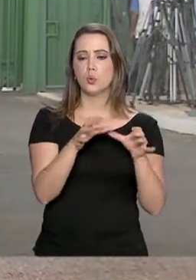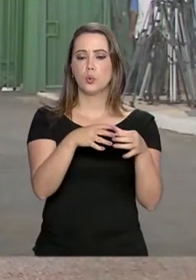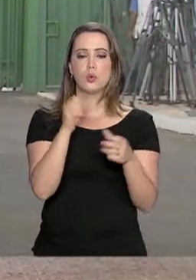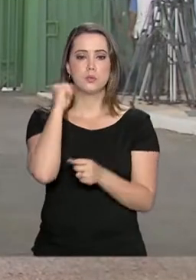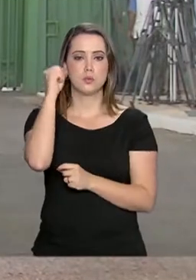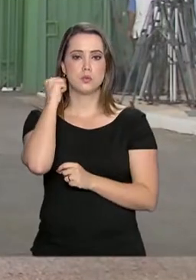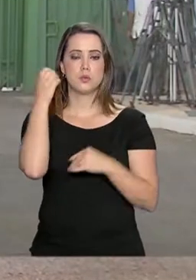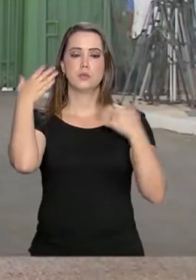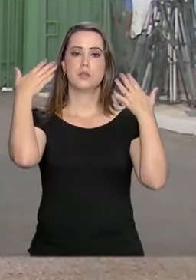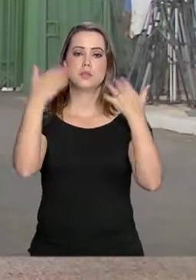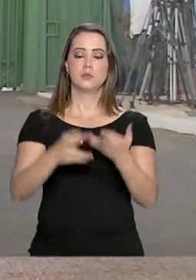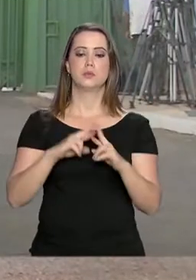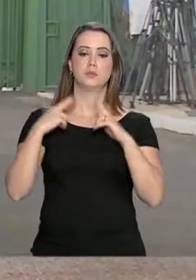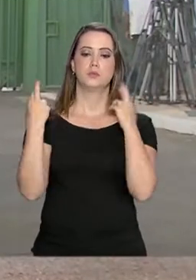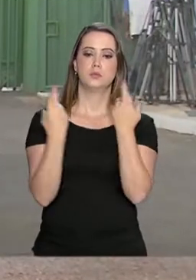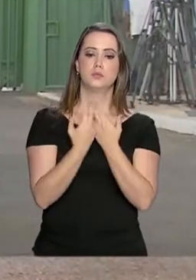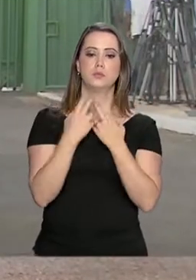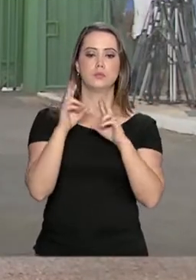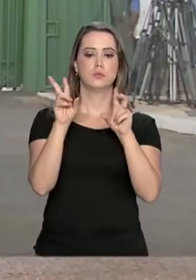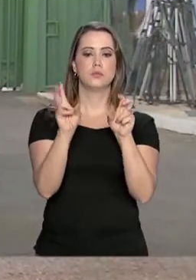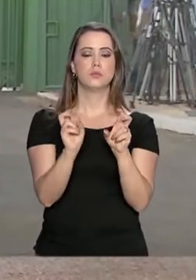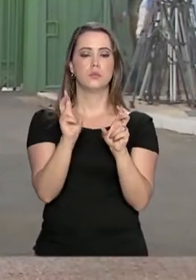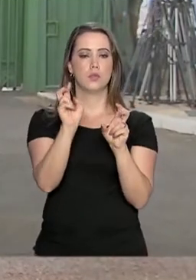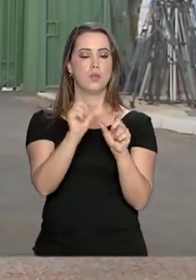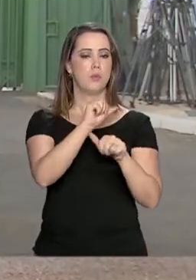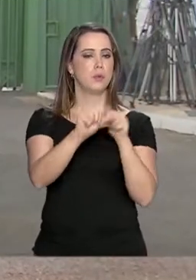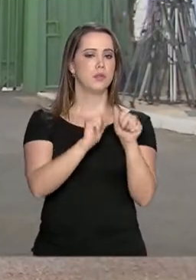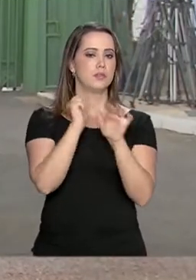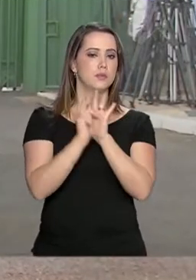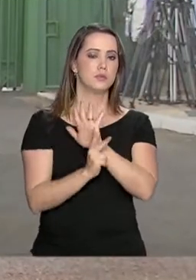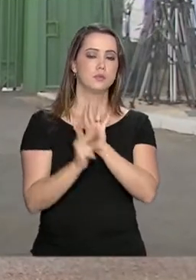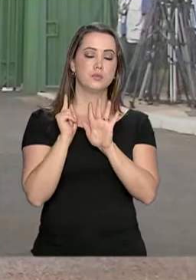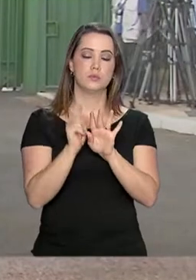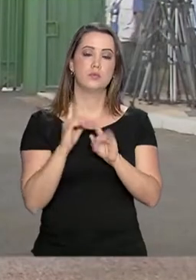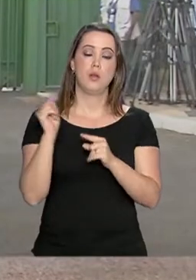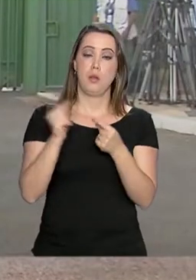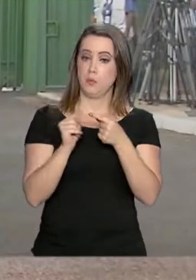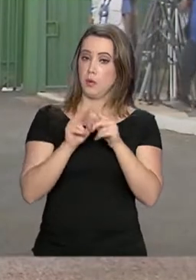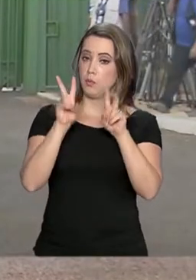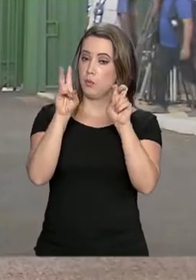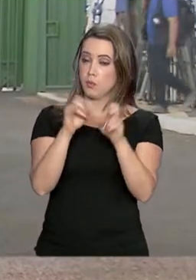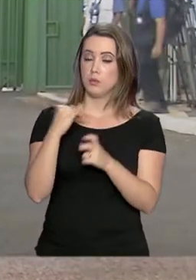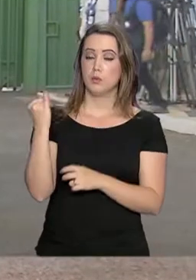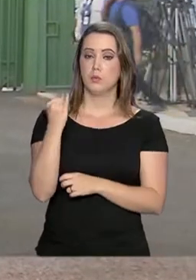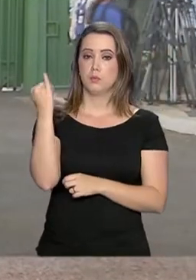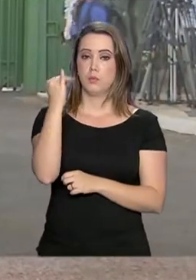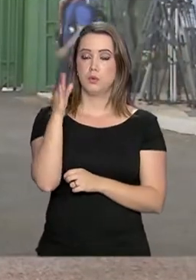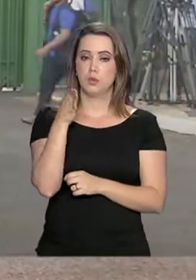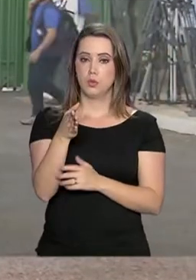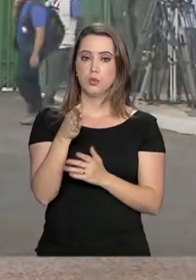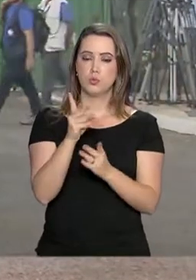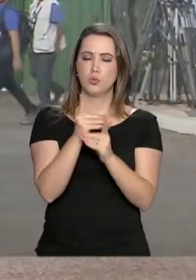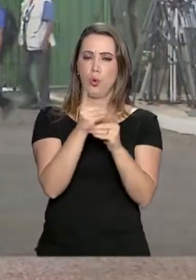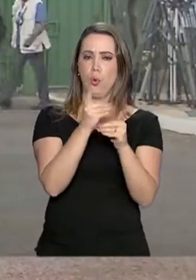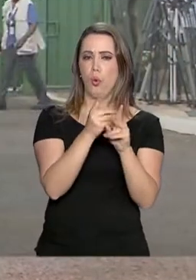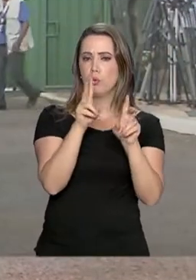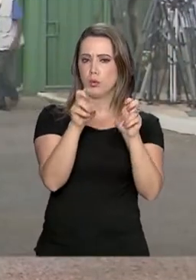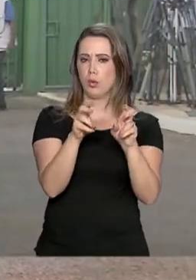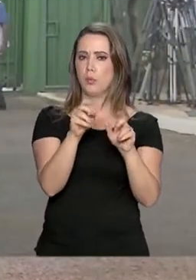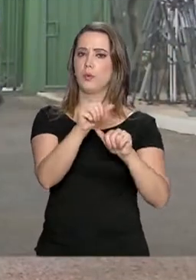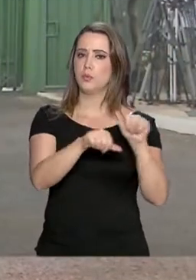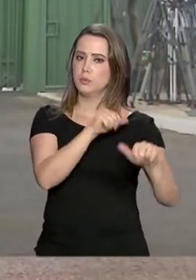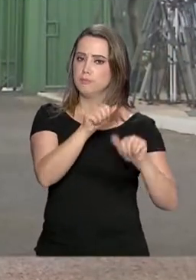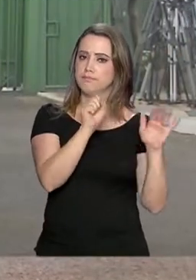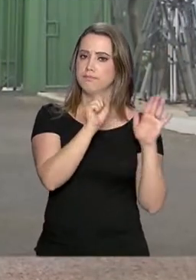participam aí de uma reunião sobre reforma da Previdência. Este é o tema provável desse encontro, lembrando que o